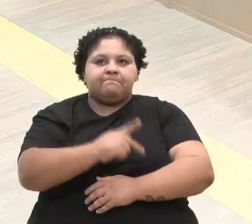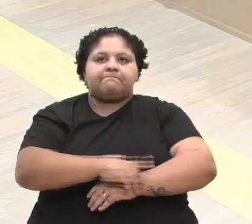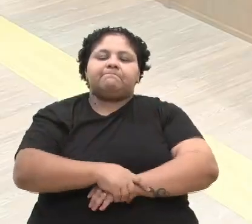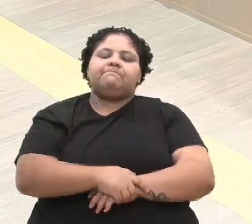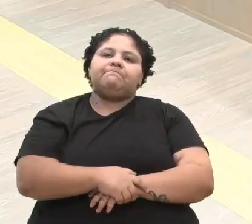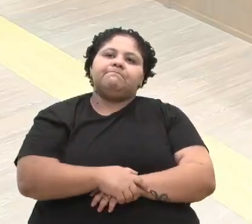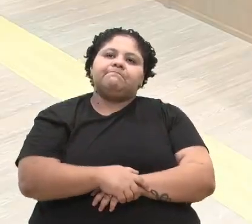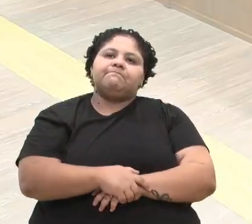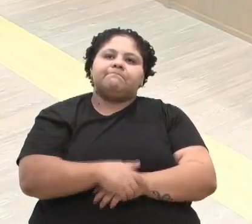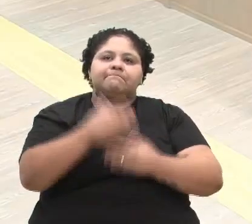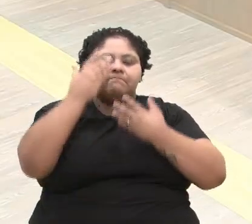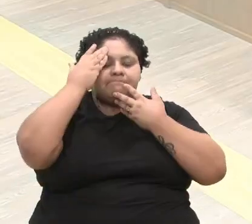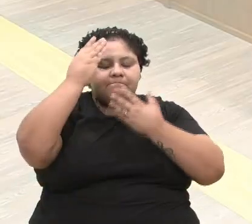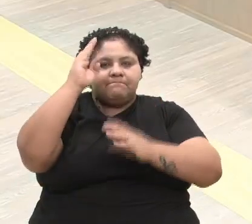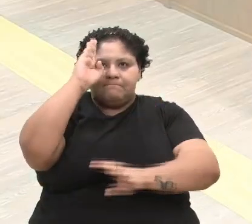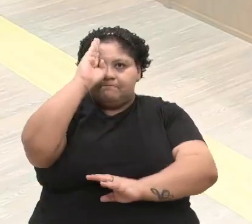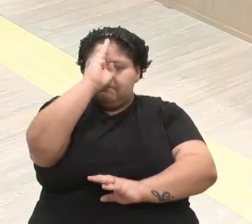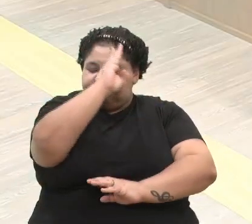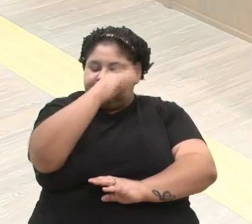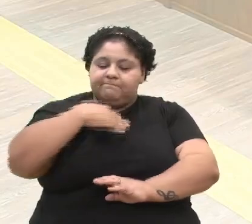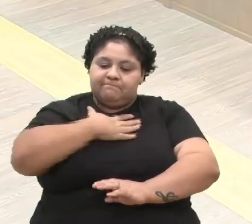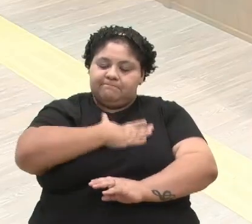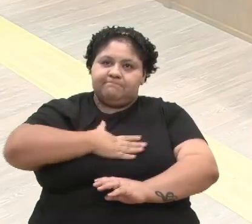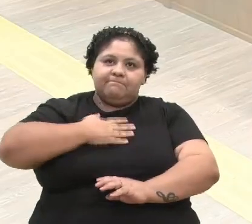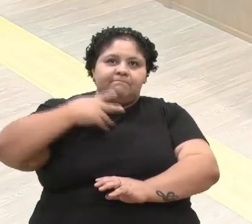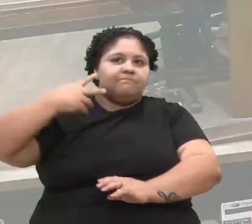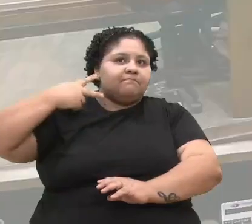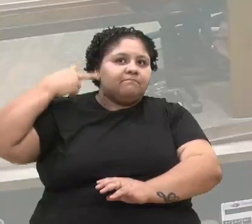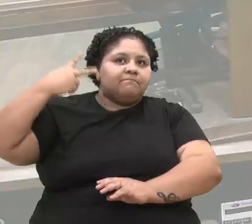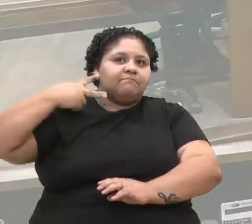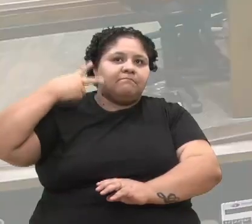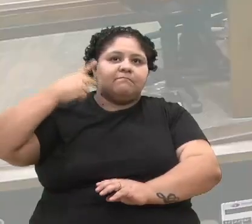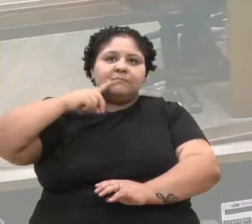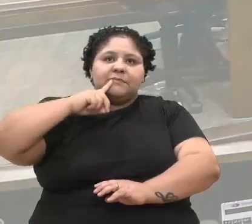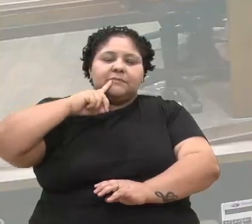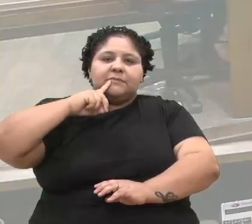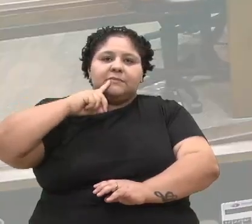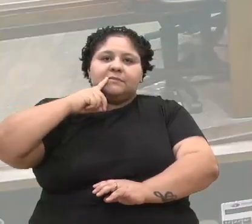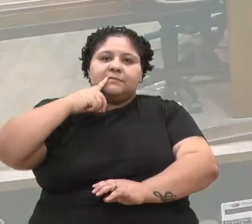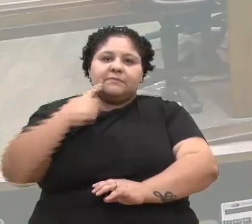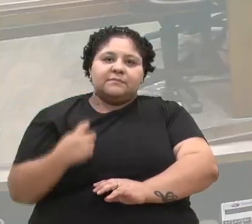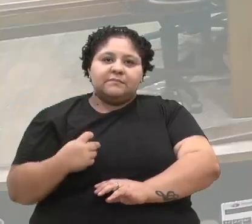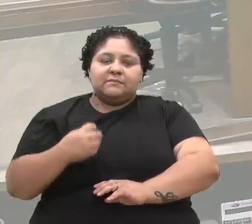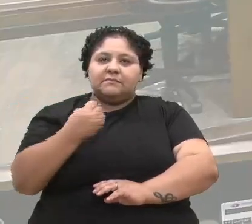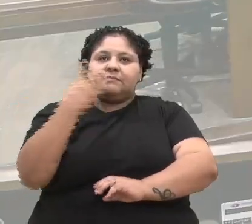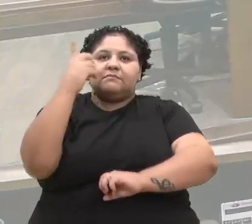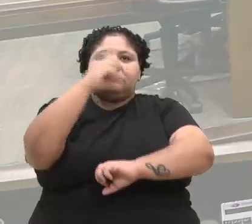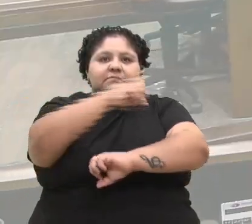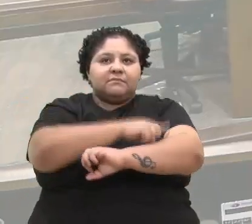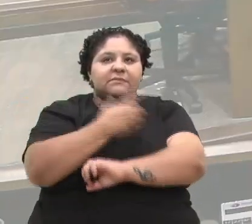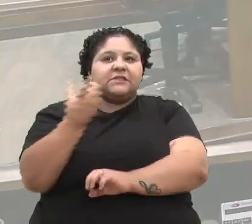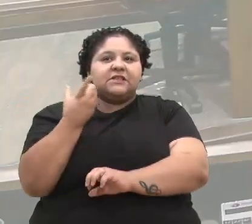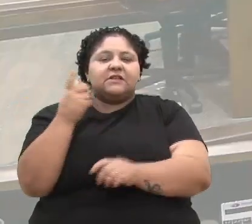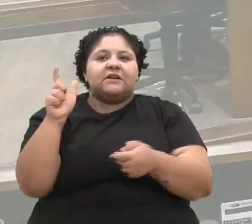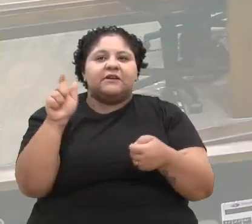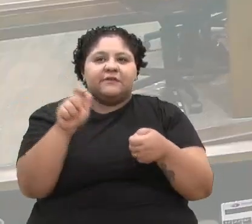Obrigada, vereadora Bressan. Nossos sentimentos. Vereadora Rose Frigieri. Bom dia. Eu quero fazer,